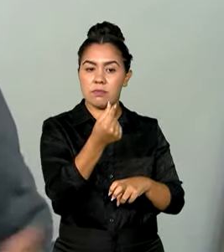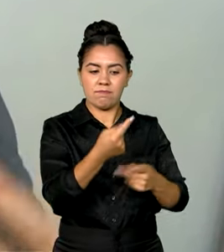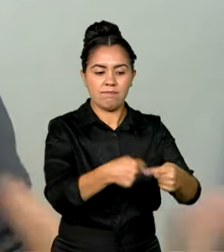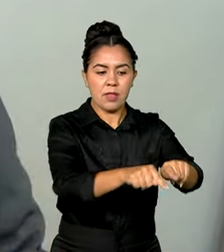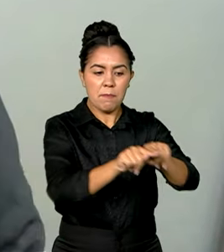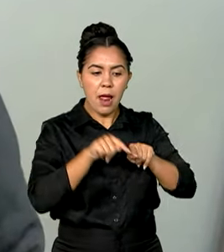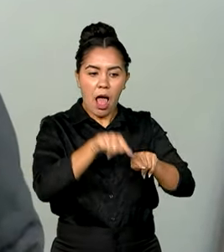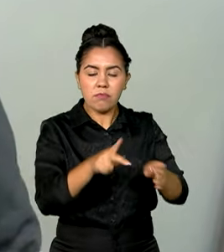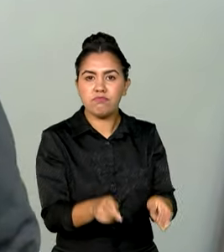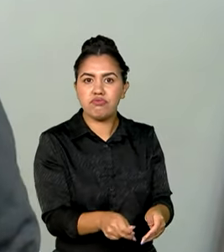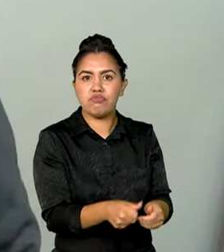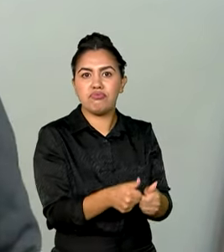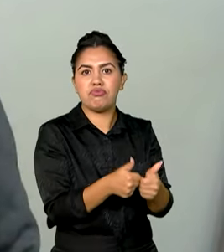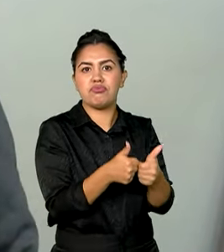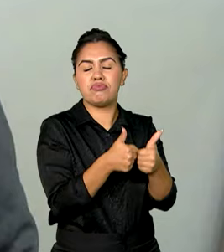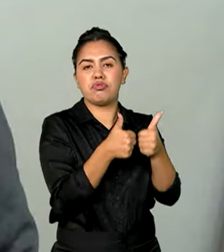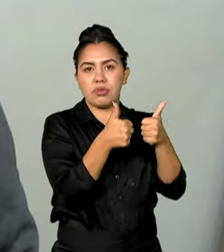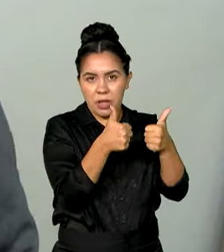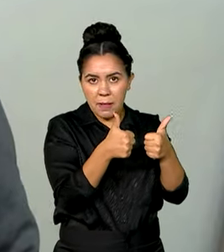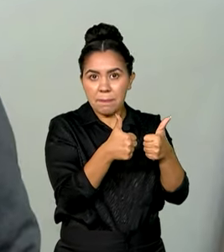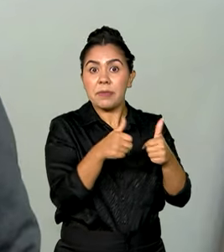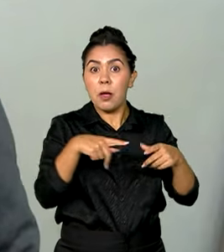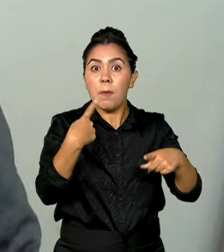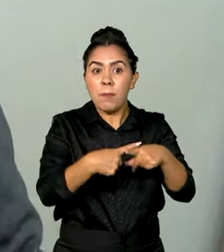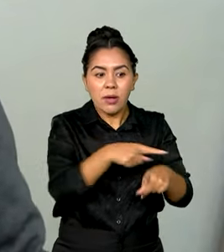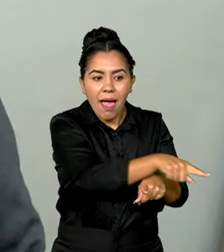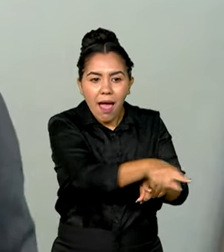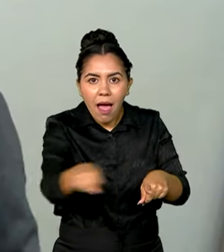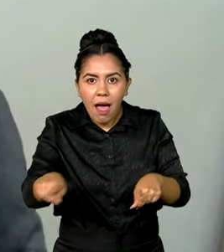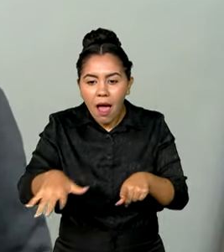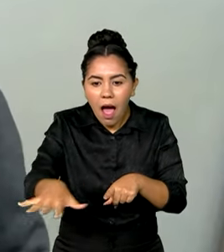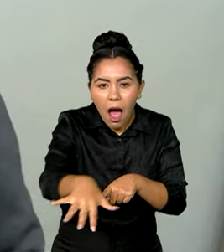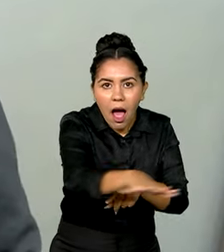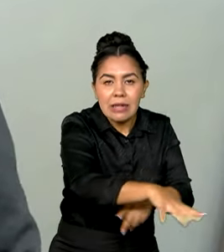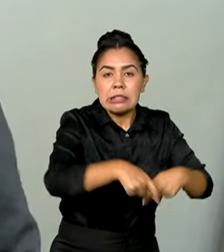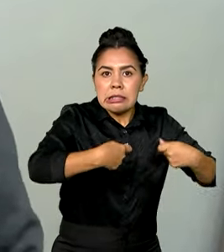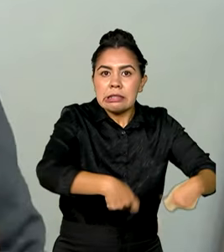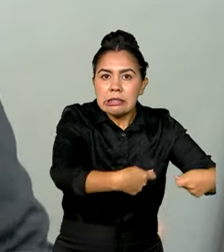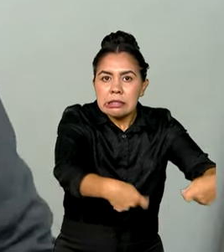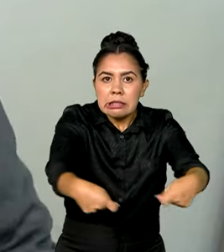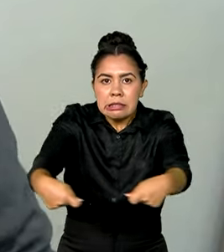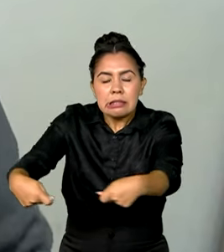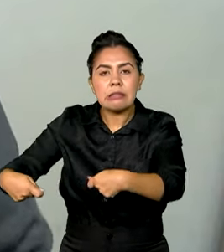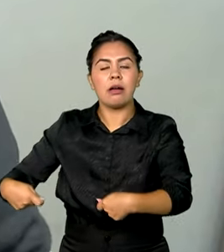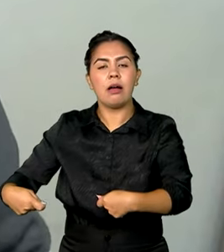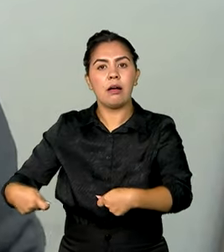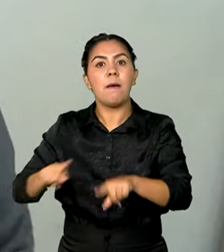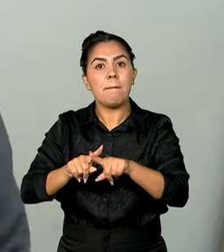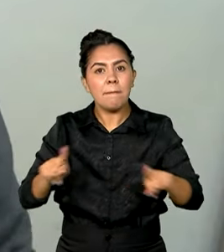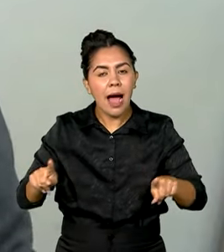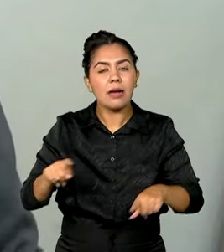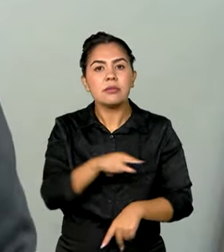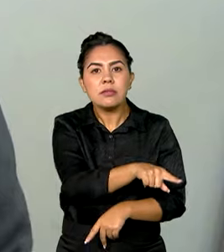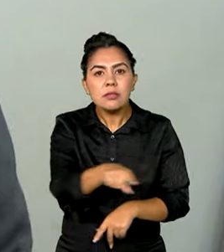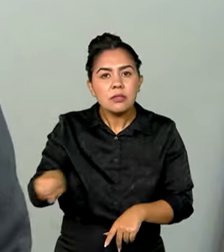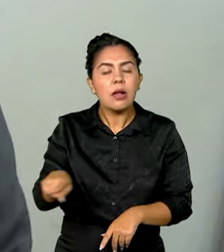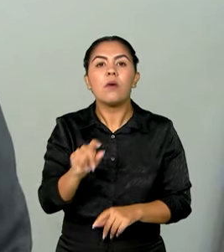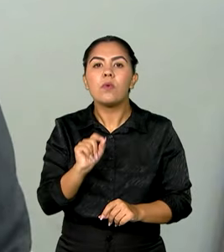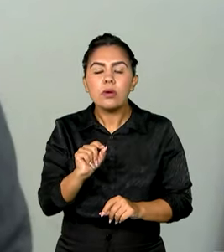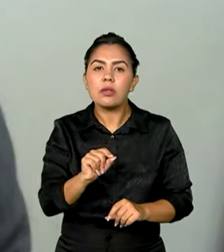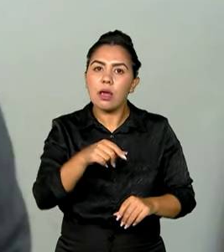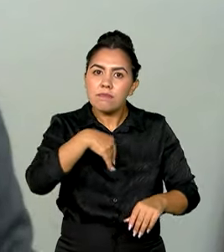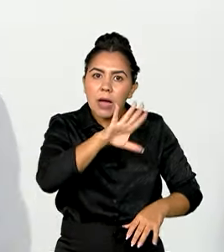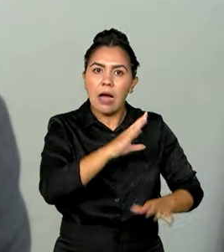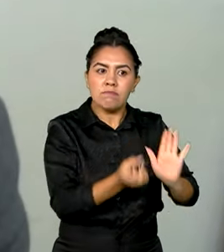que se traduz em aumento da demanda e parte desse aumento da demanda é absorvido por mais produção da